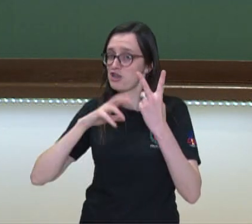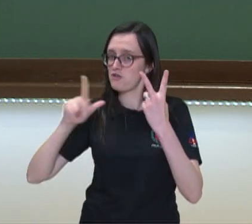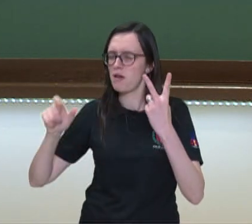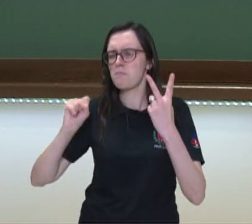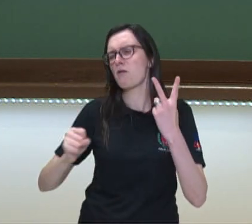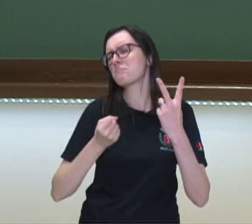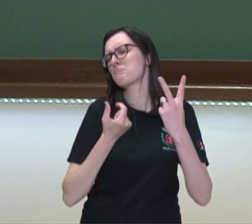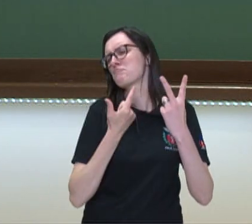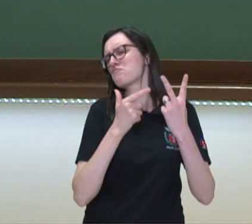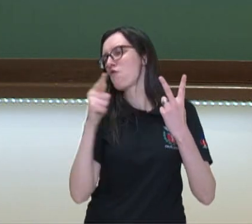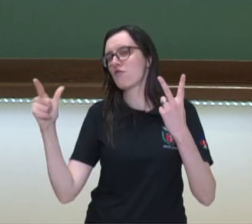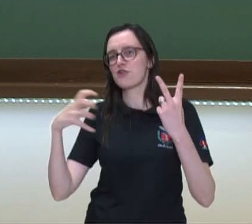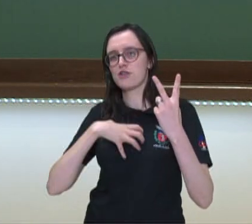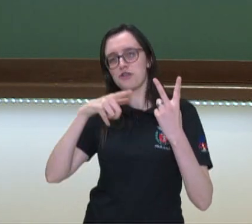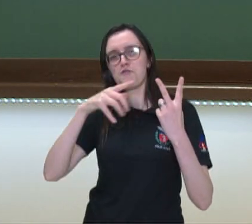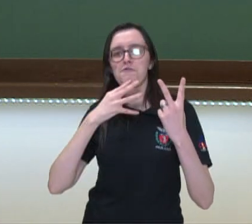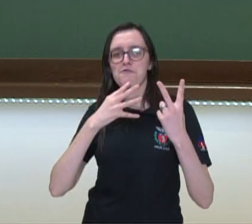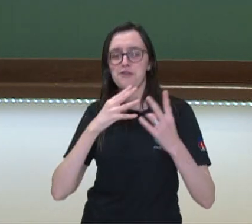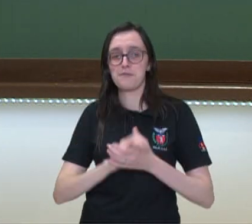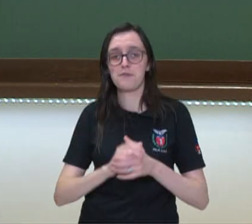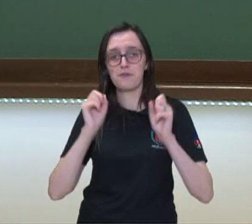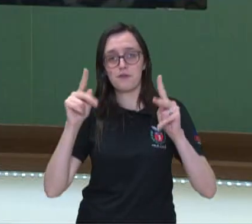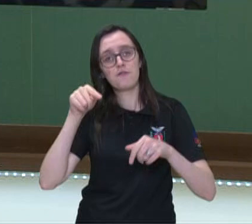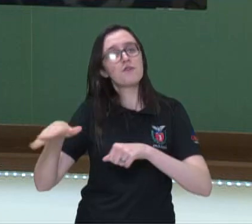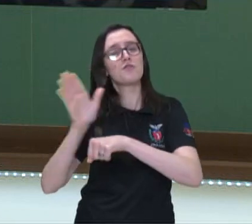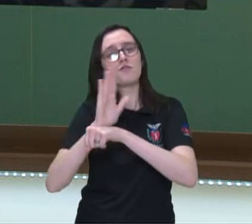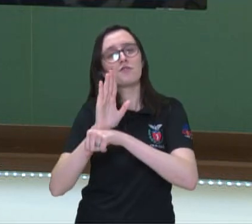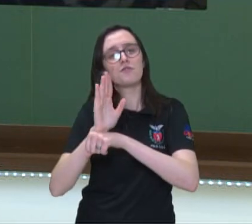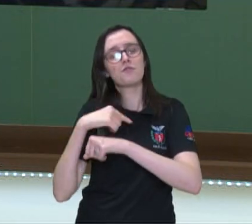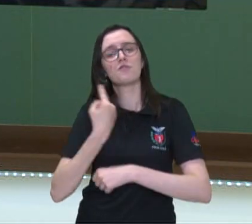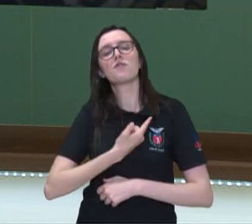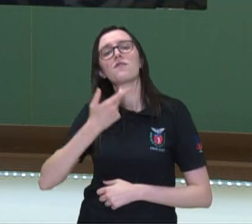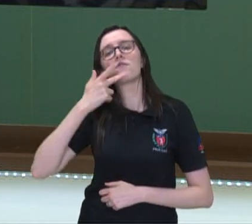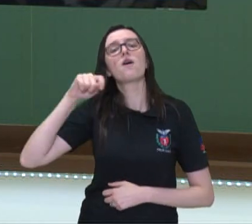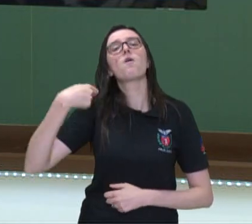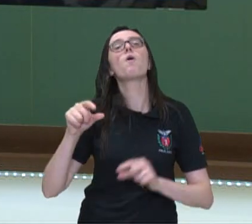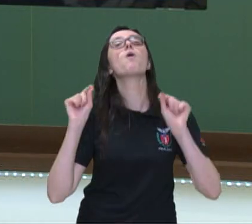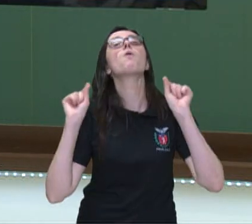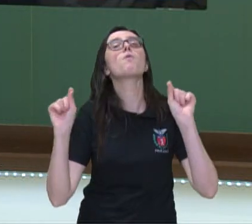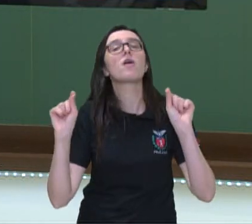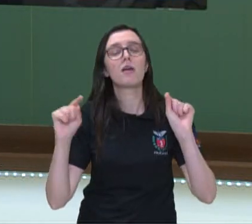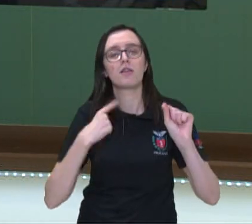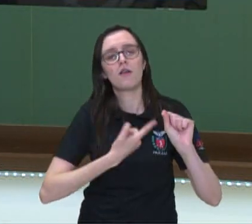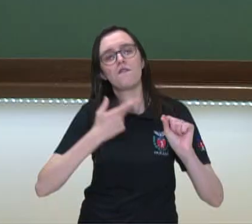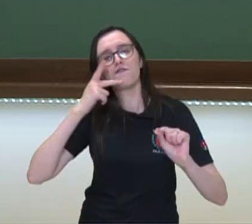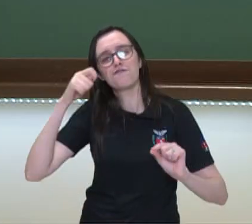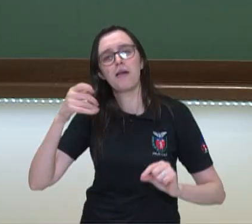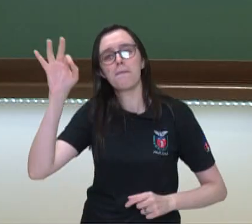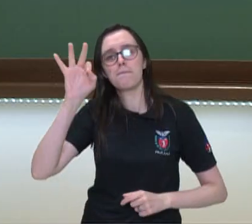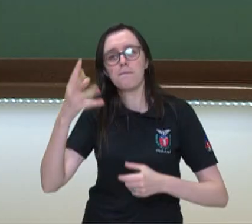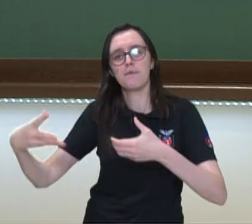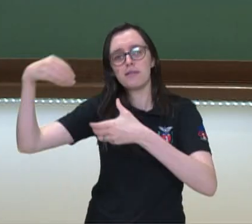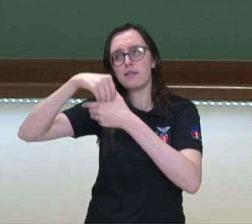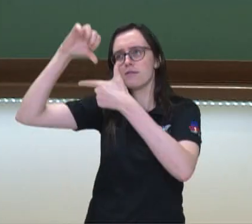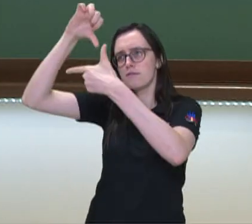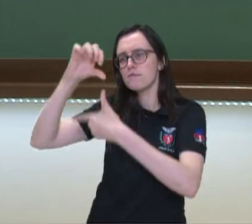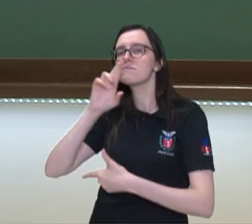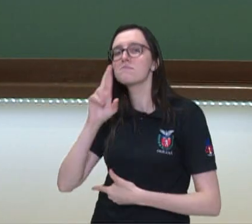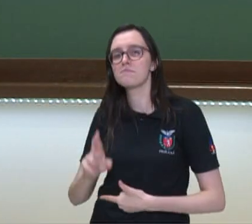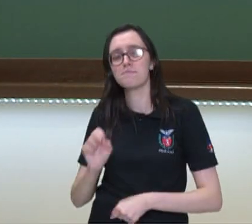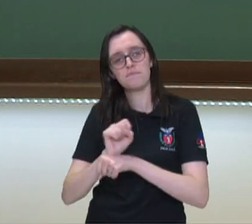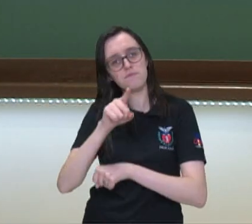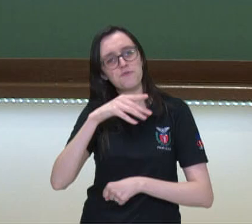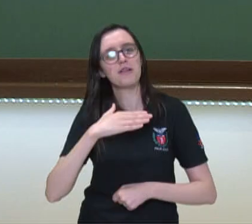Podem existir outras formas que você também conhece. Tá? Então, neste vídeo, nós falamos sobre o quê? Nós falamos sobre porcentagem na resolução de problemas.